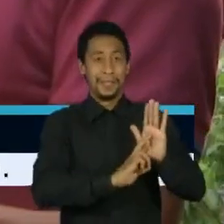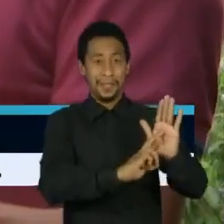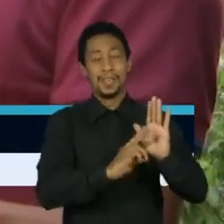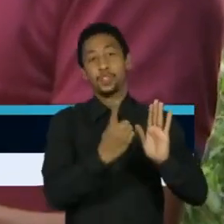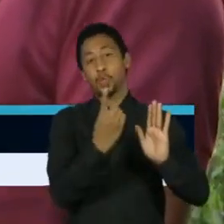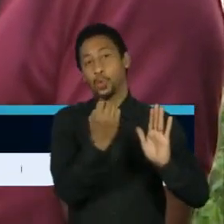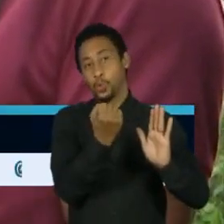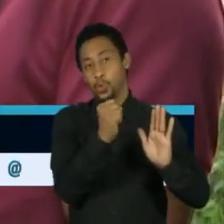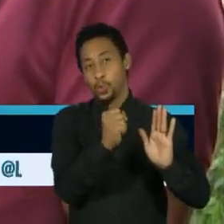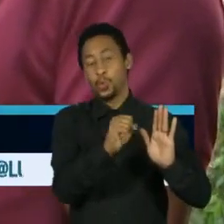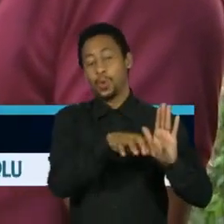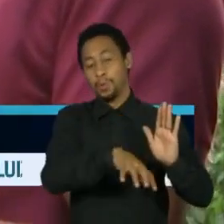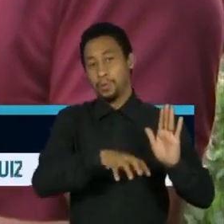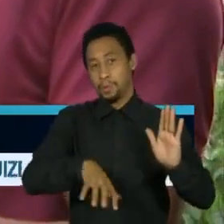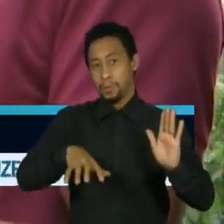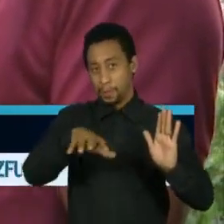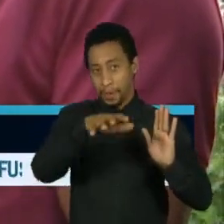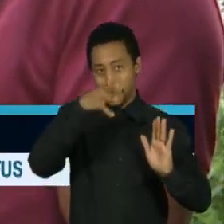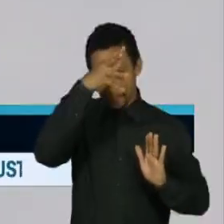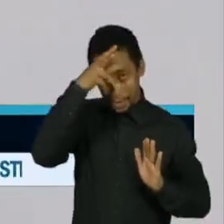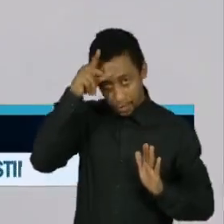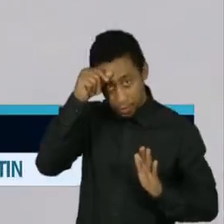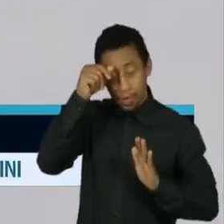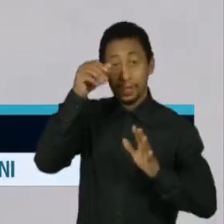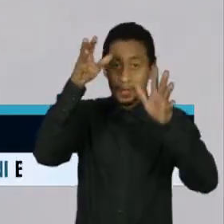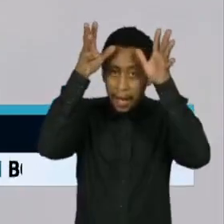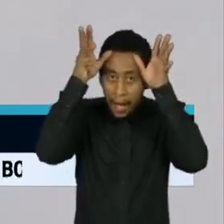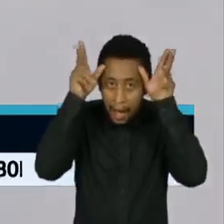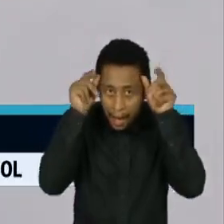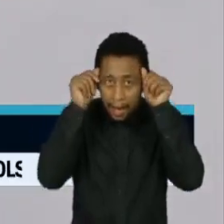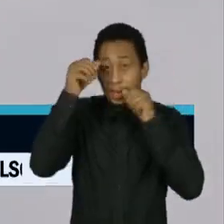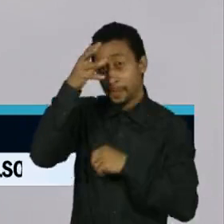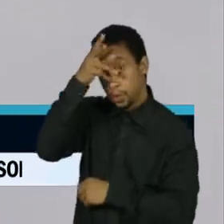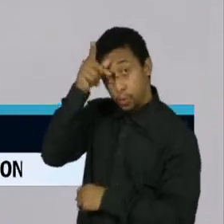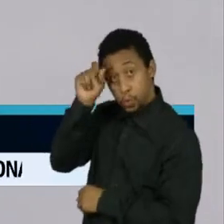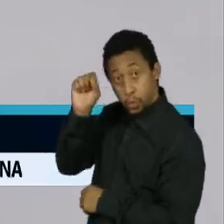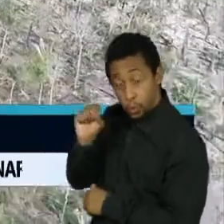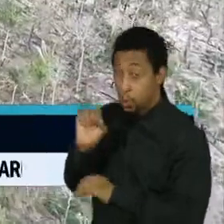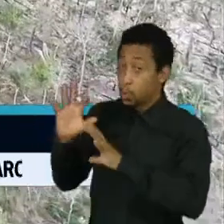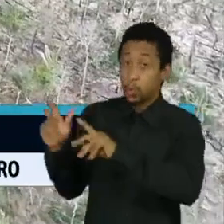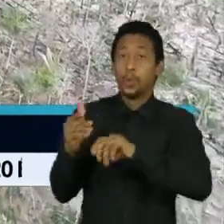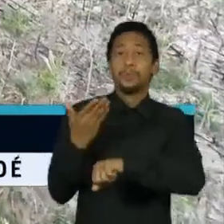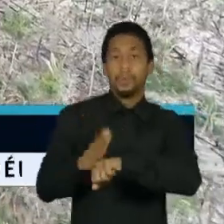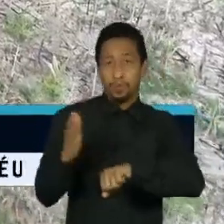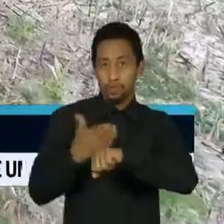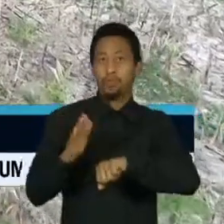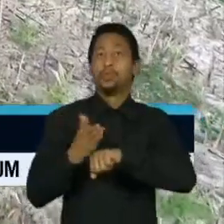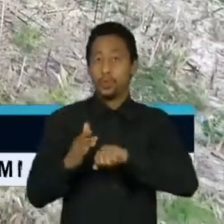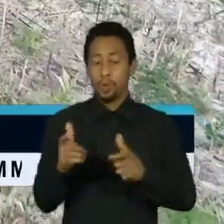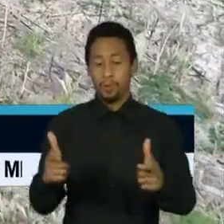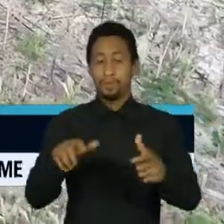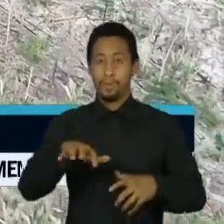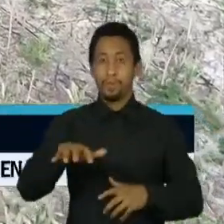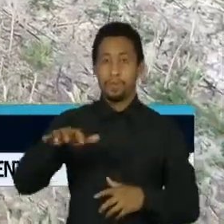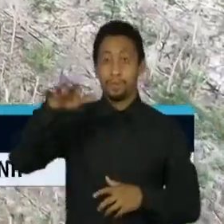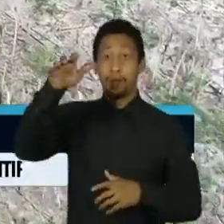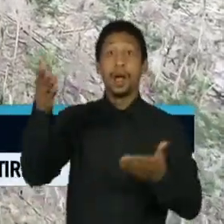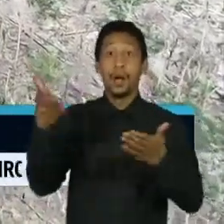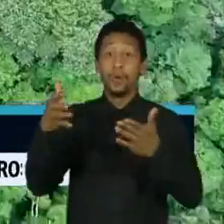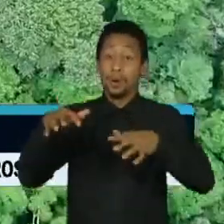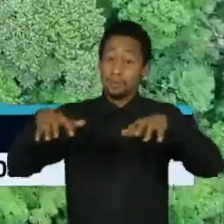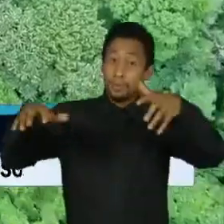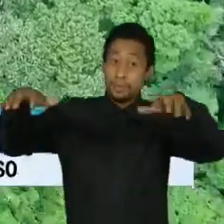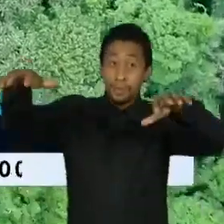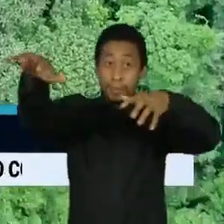de Rondônia, Amazonas, Acre e Mato Grosso já passaram pelo treinamento com o drone e agora sobrevoam cada